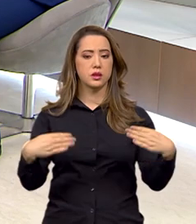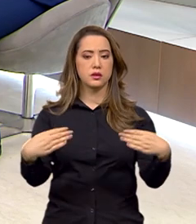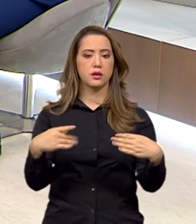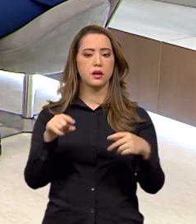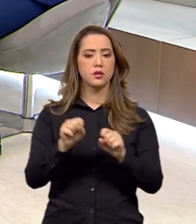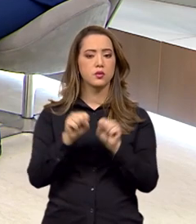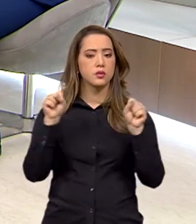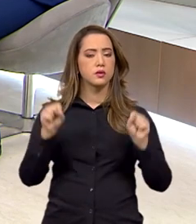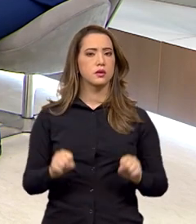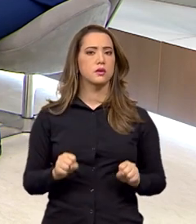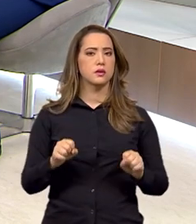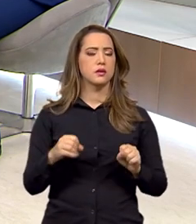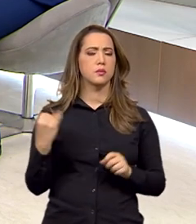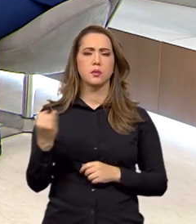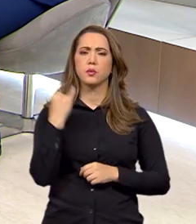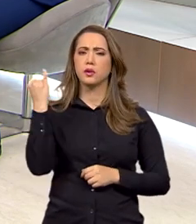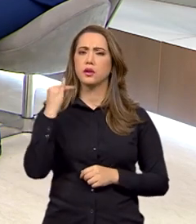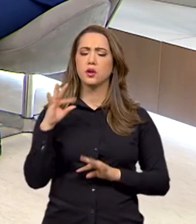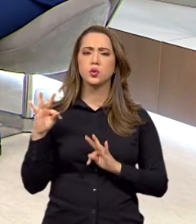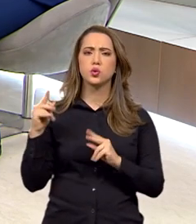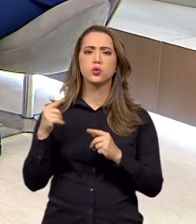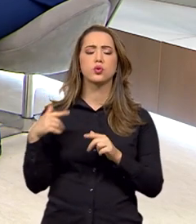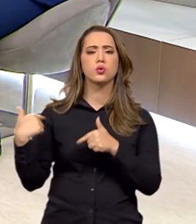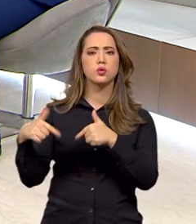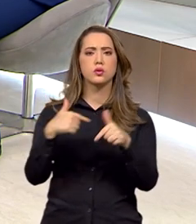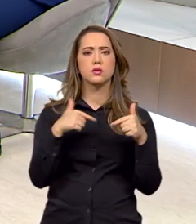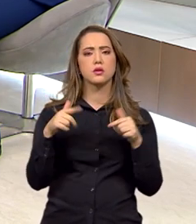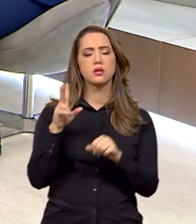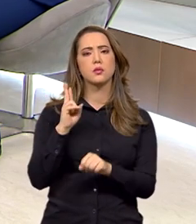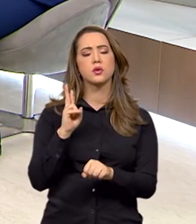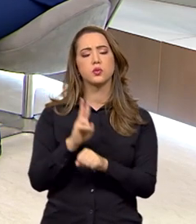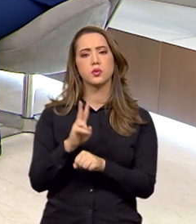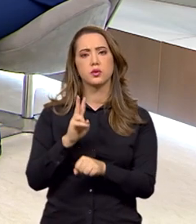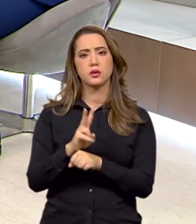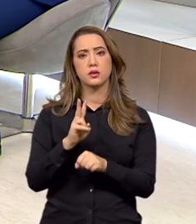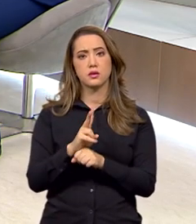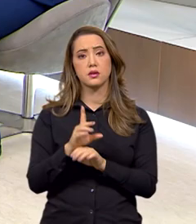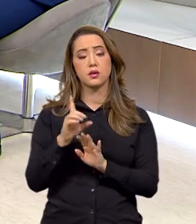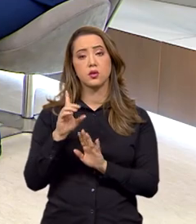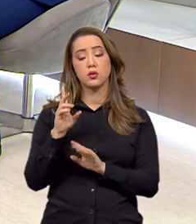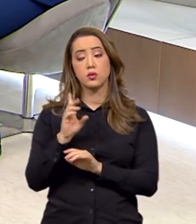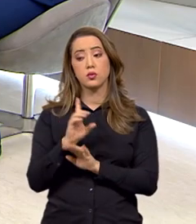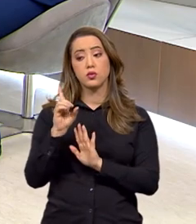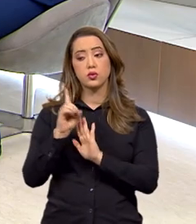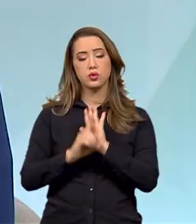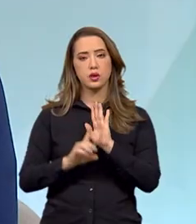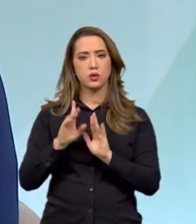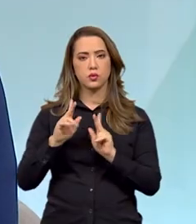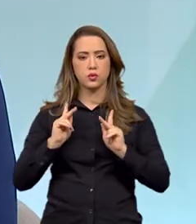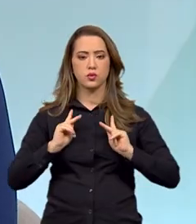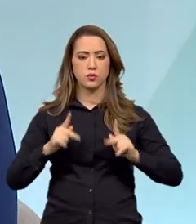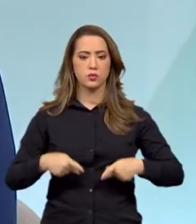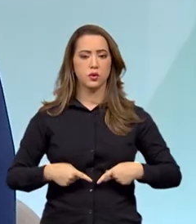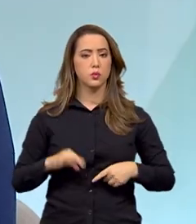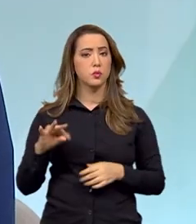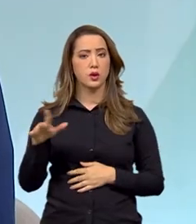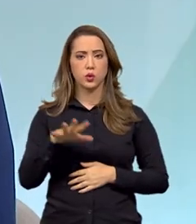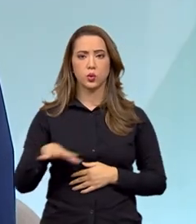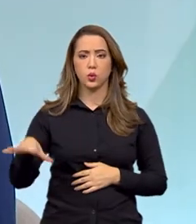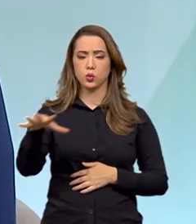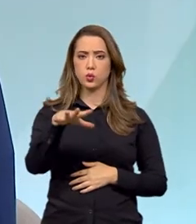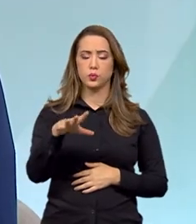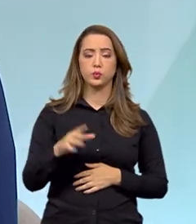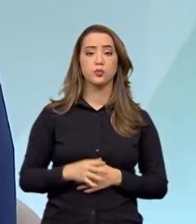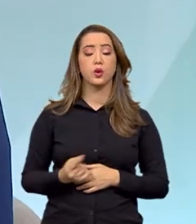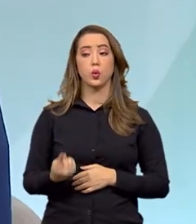grande sistema que abarca todas as iniciativas de defesa dos direitos humanos para todos os públicos, não só a criança, né? Então, dentro